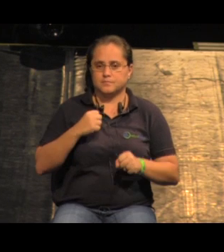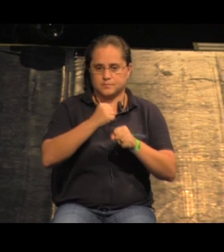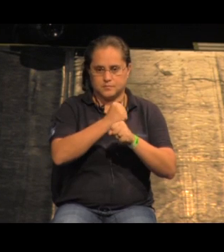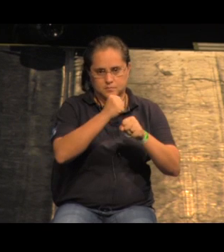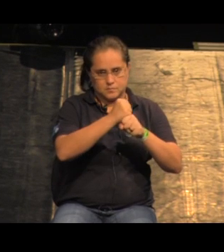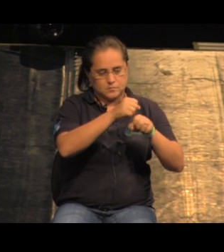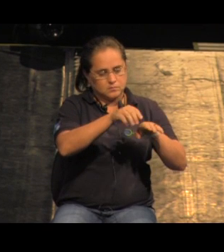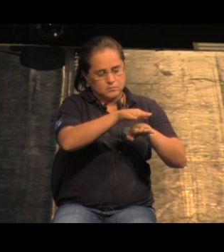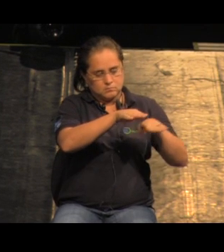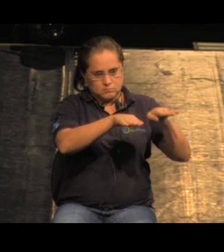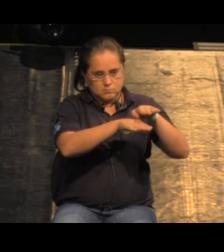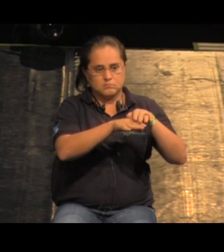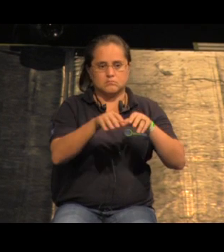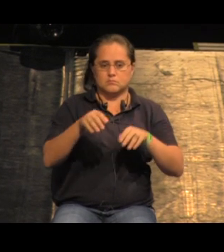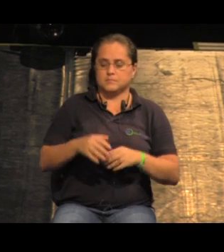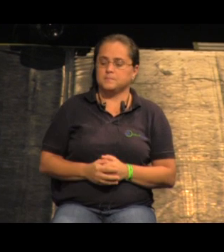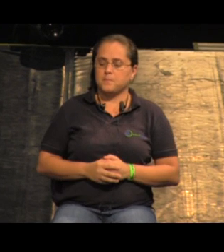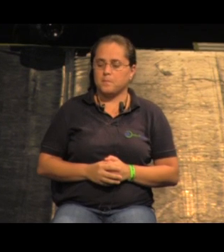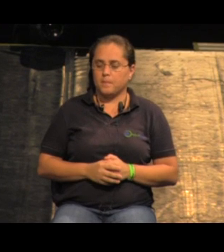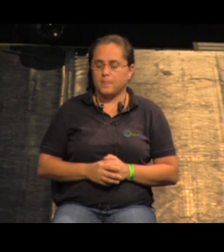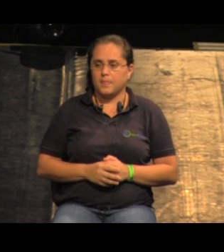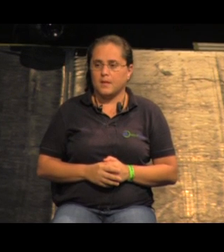edificando e ocupando de forma orgânica